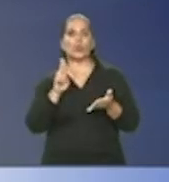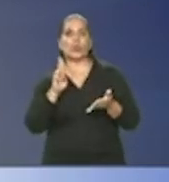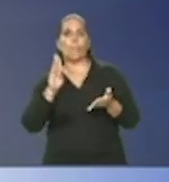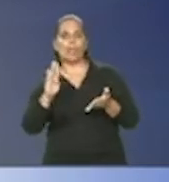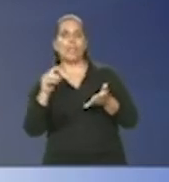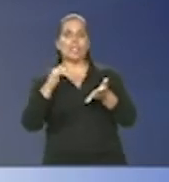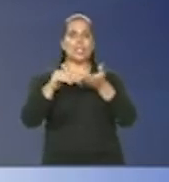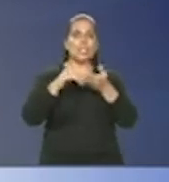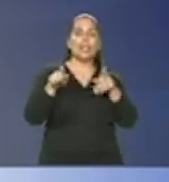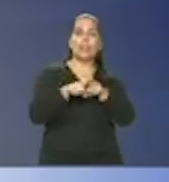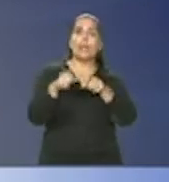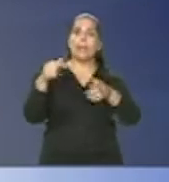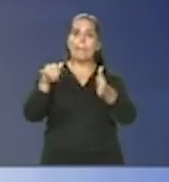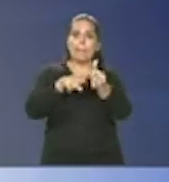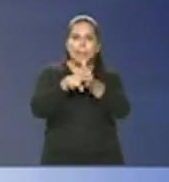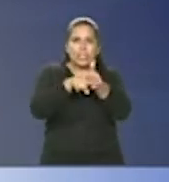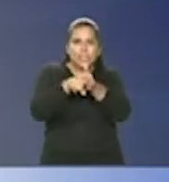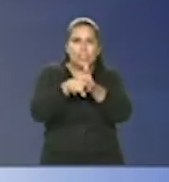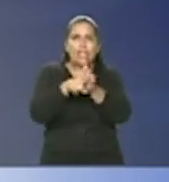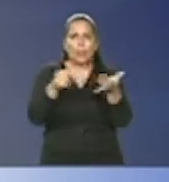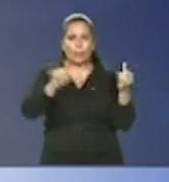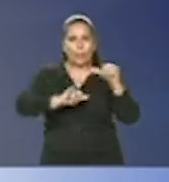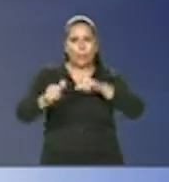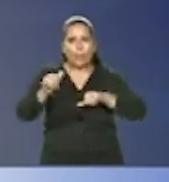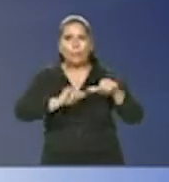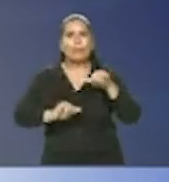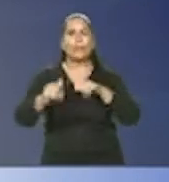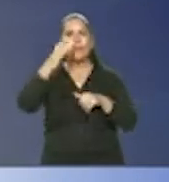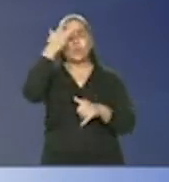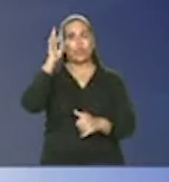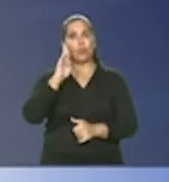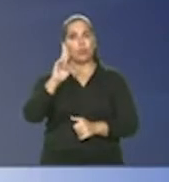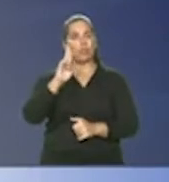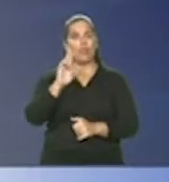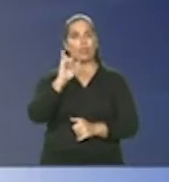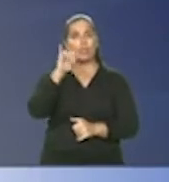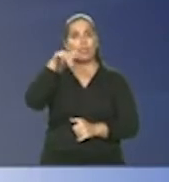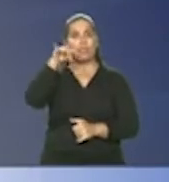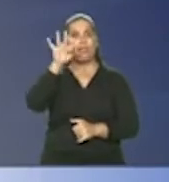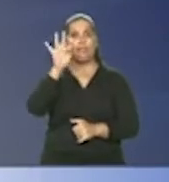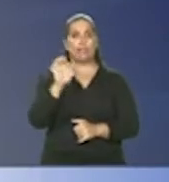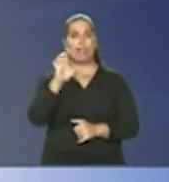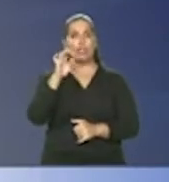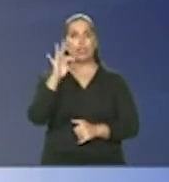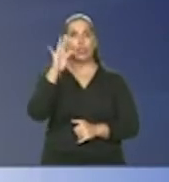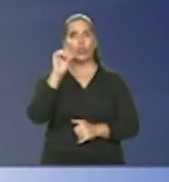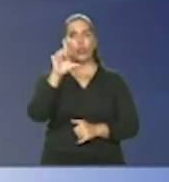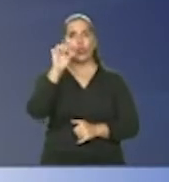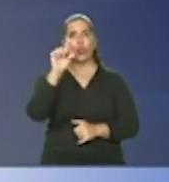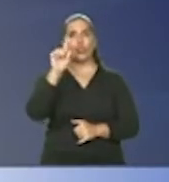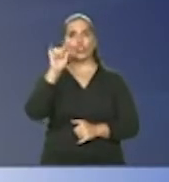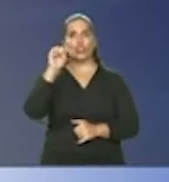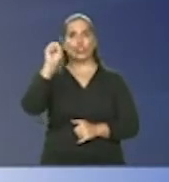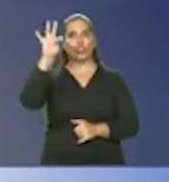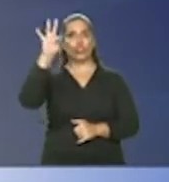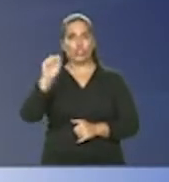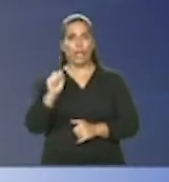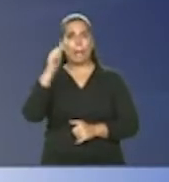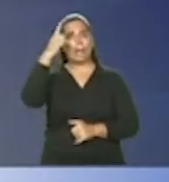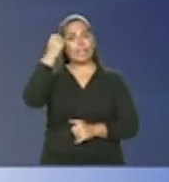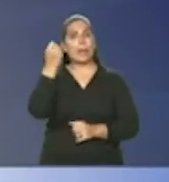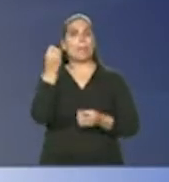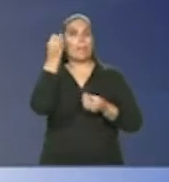pesquisadores, também infectologistas, para verificar se tínhamos que aumentar